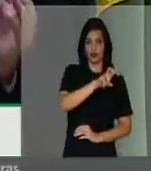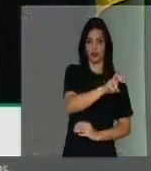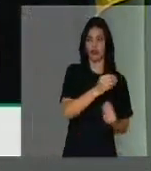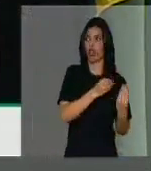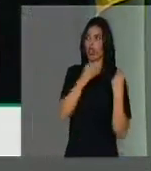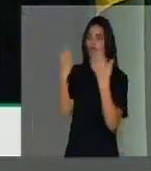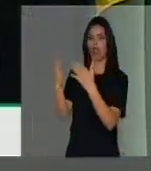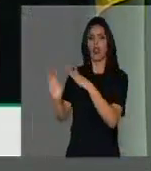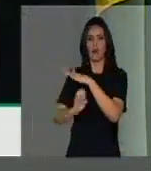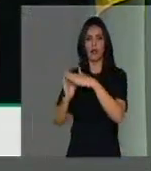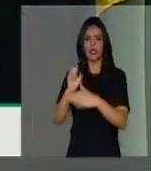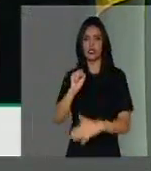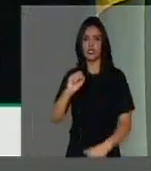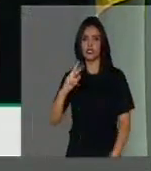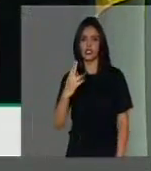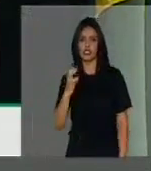a Shell o petróleo brasileiro. Obrigado.